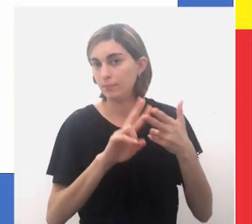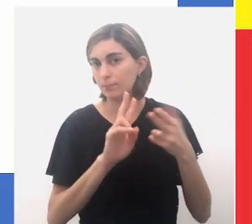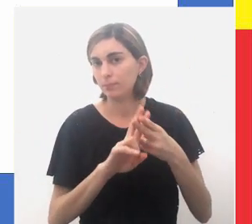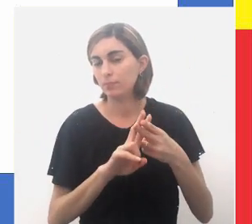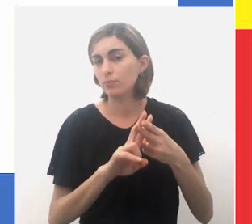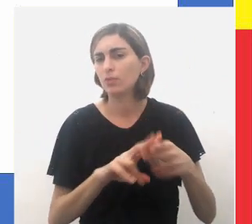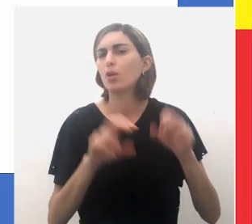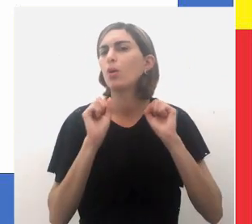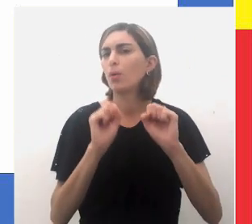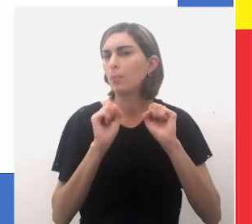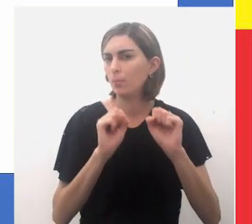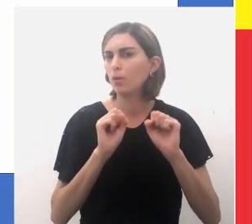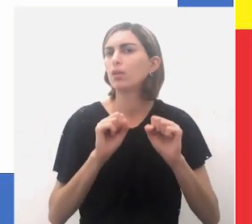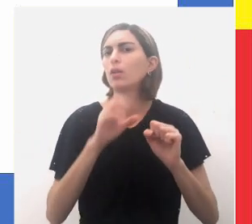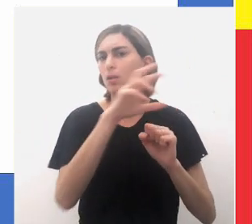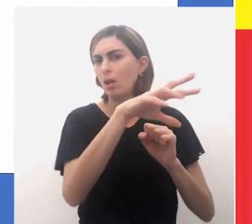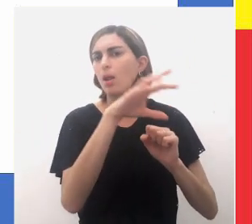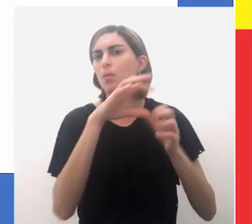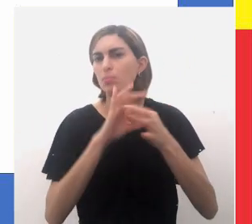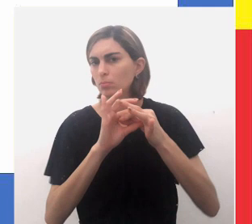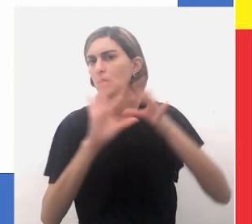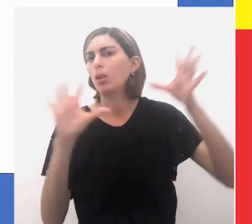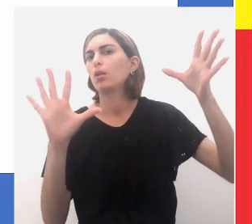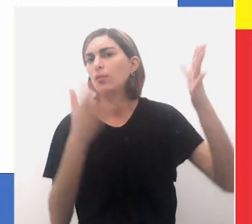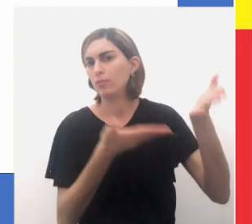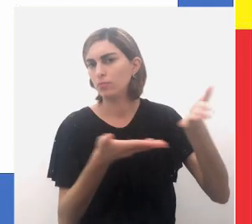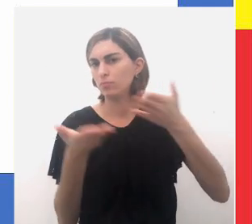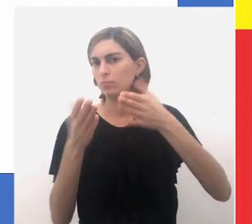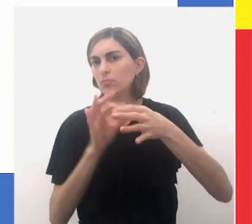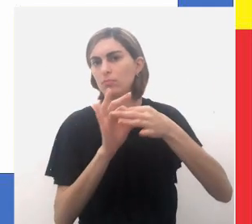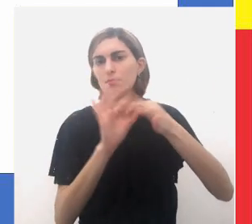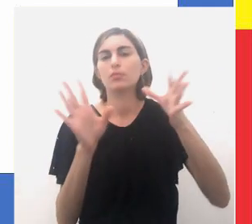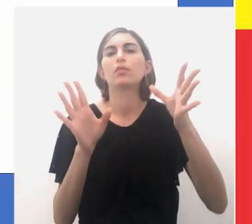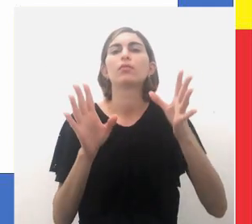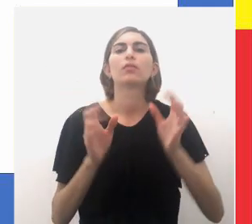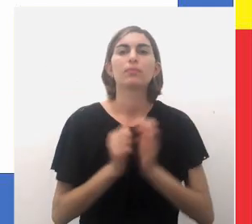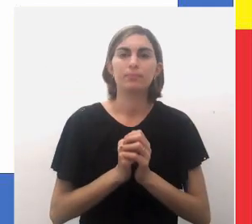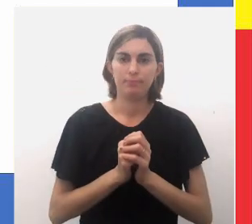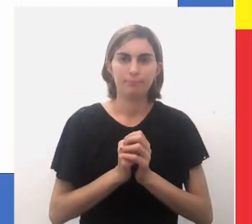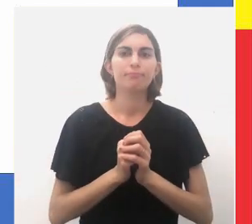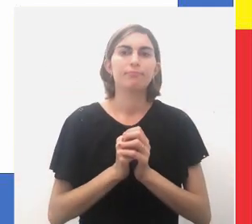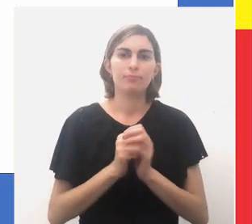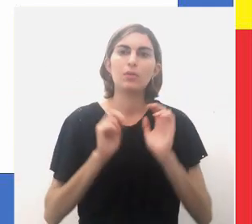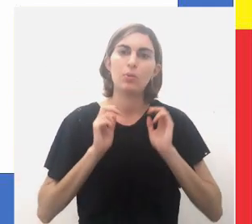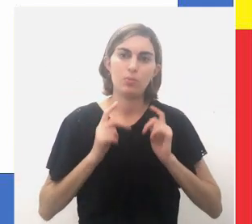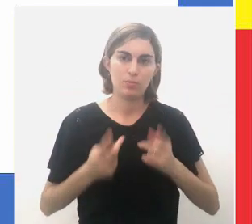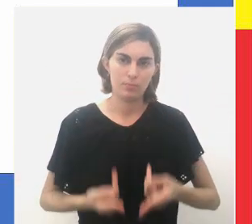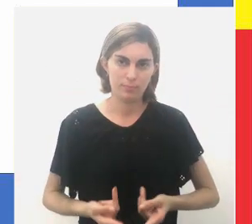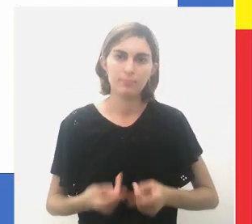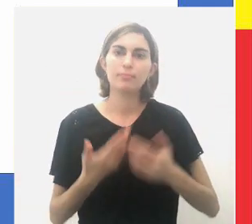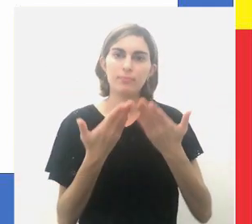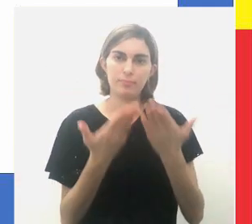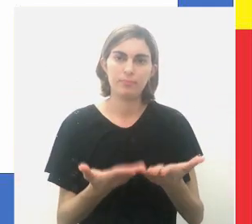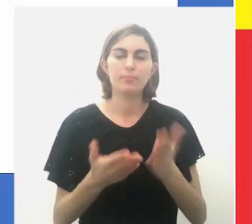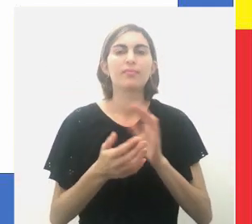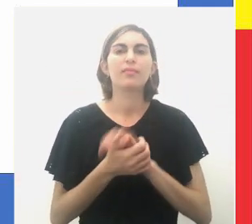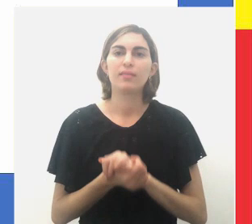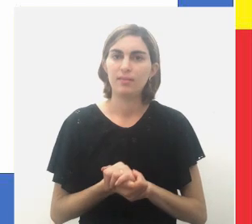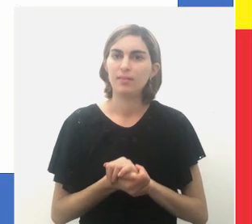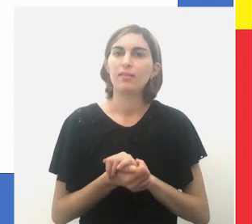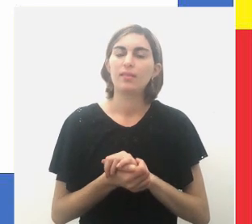prisioneiro poderiam ser resgatados, o que dava um caráter humanitário à operação.